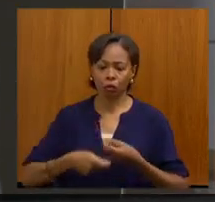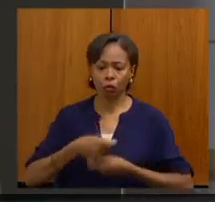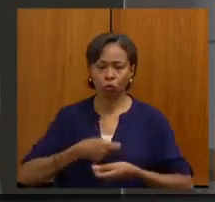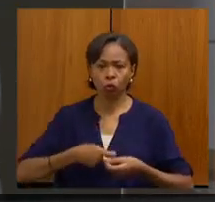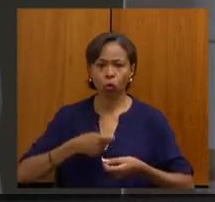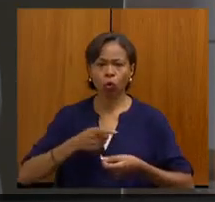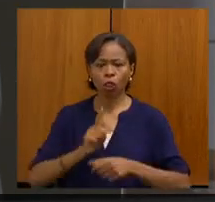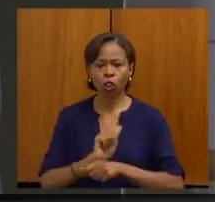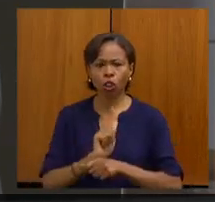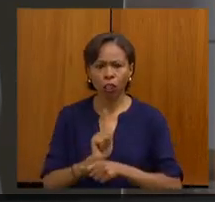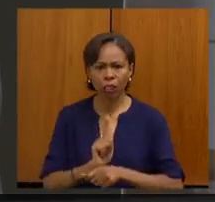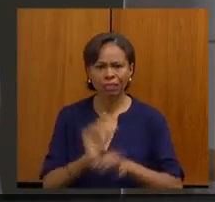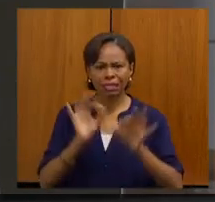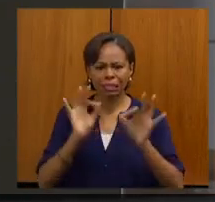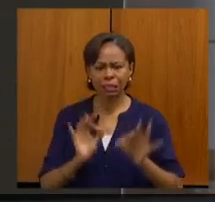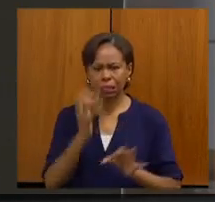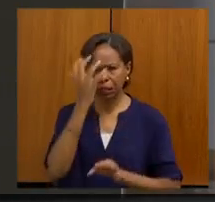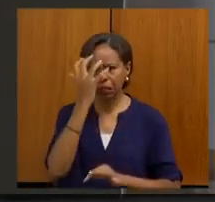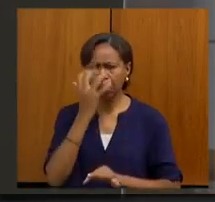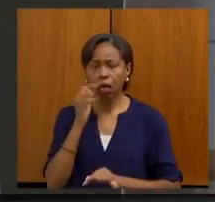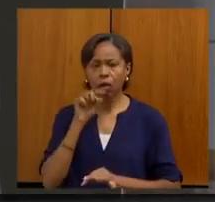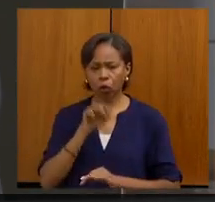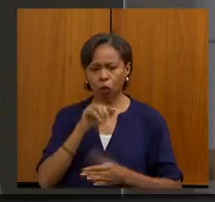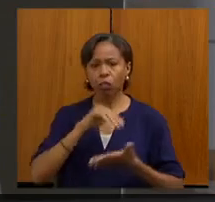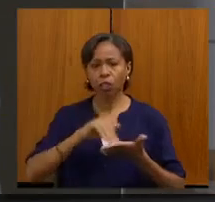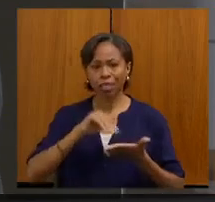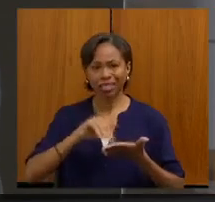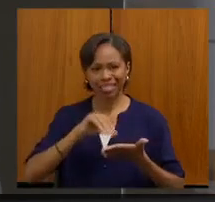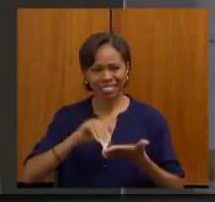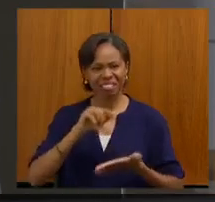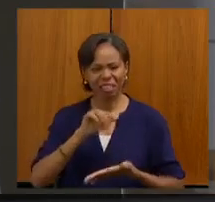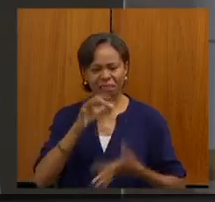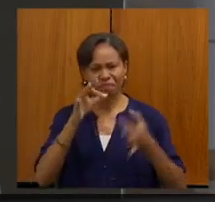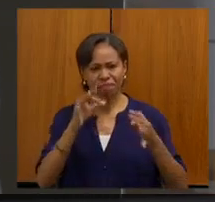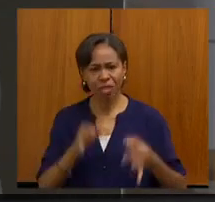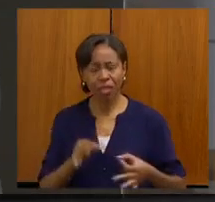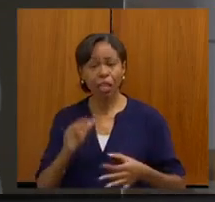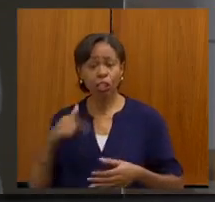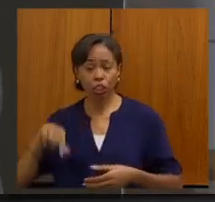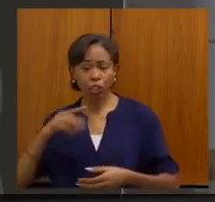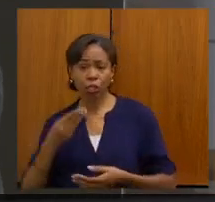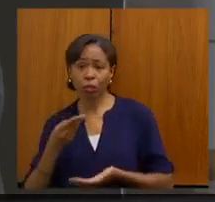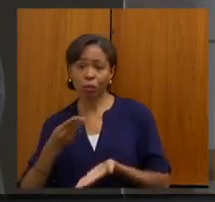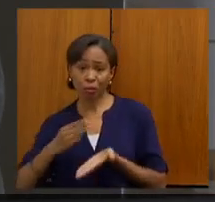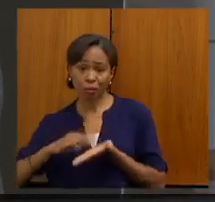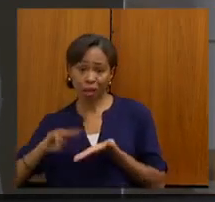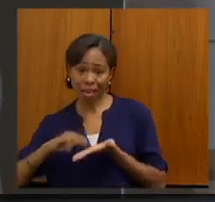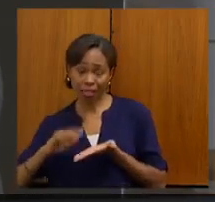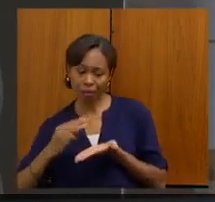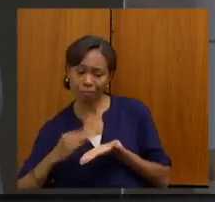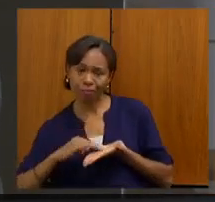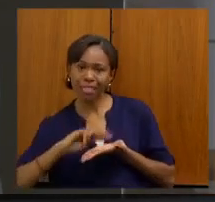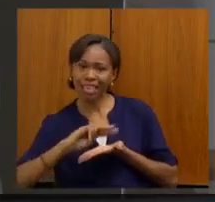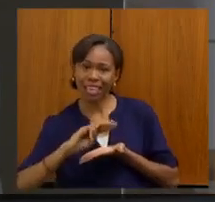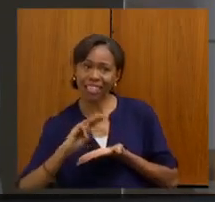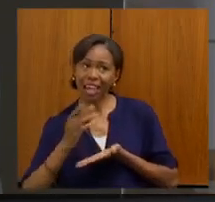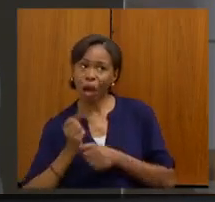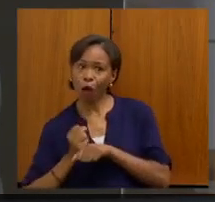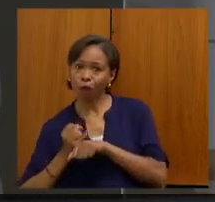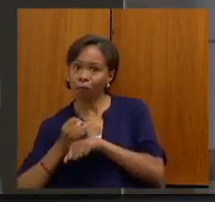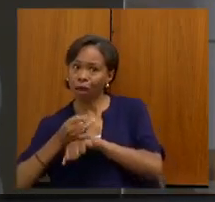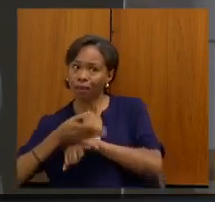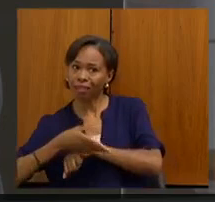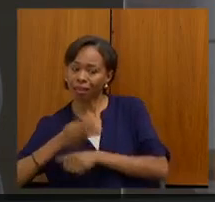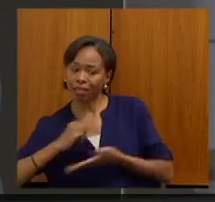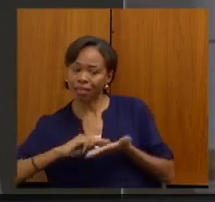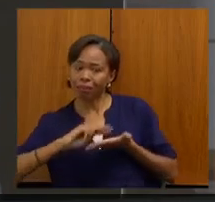um secretário que muitas vezes nós mandamos mensagem para garantir, vou mandar aqui meia-noite, porque eu sei que o secretário vai estar dormindo amanhã